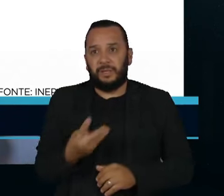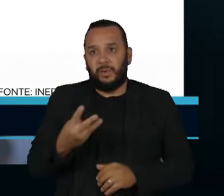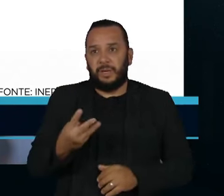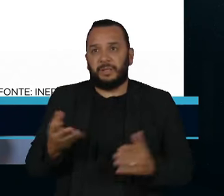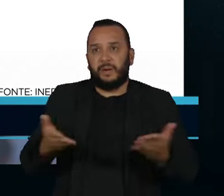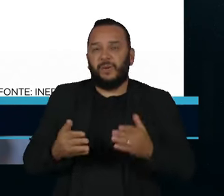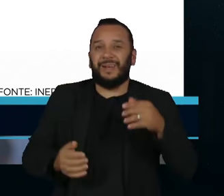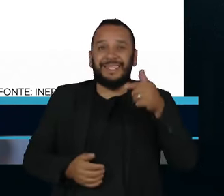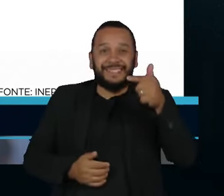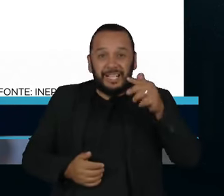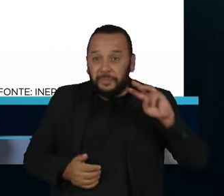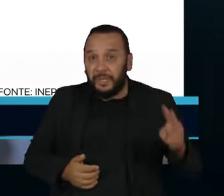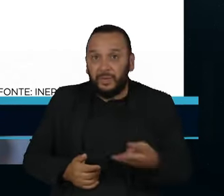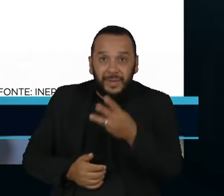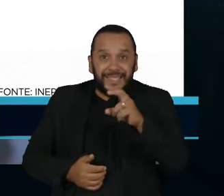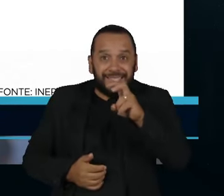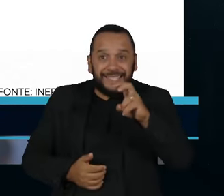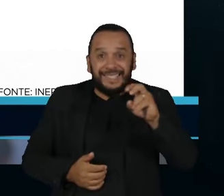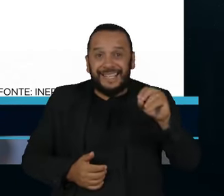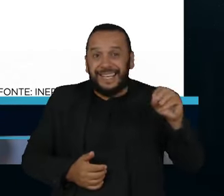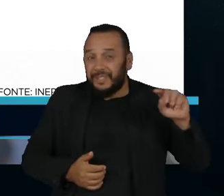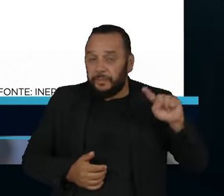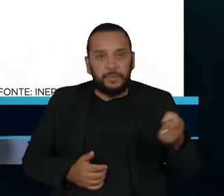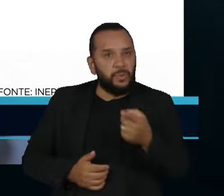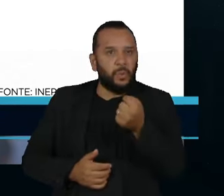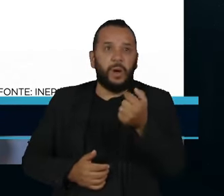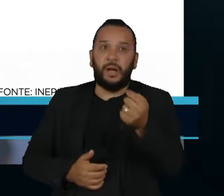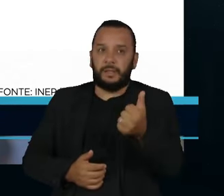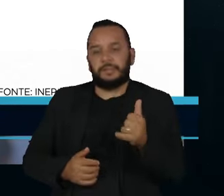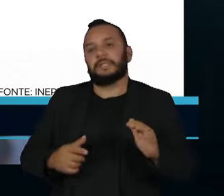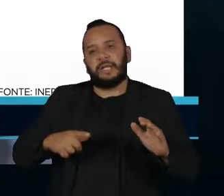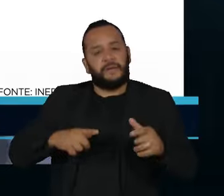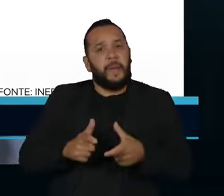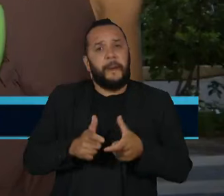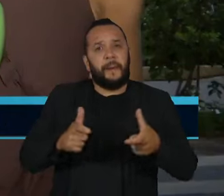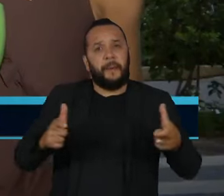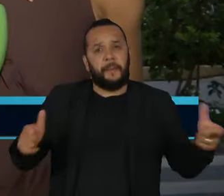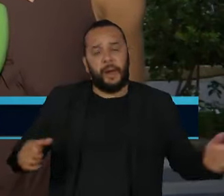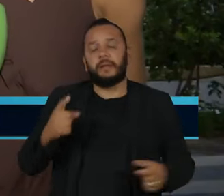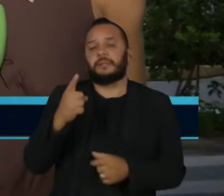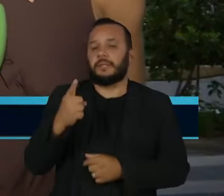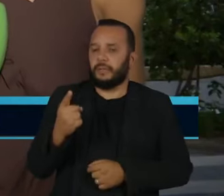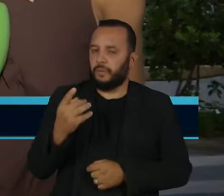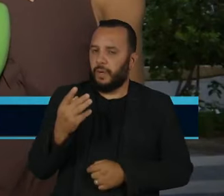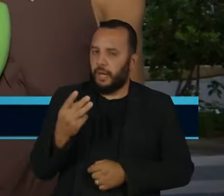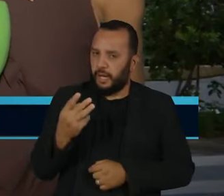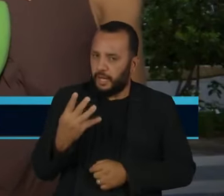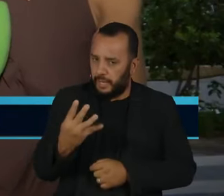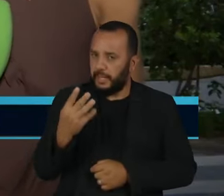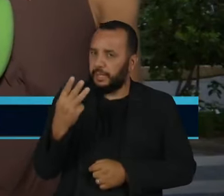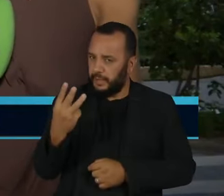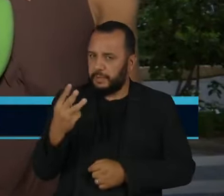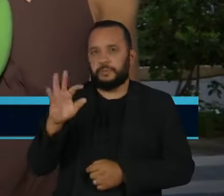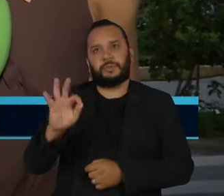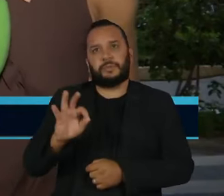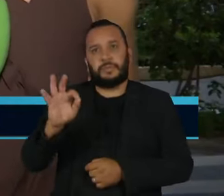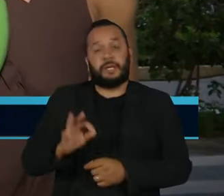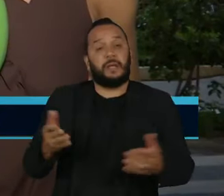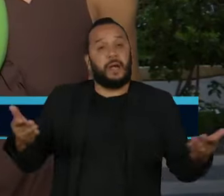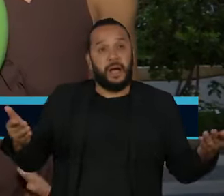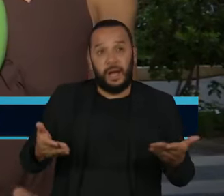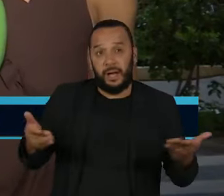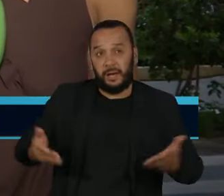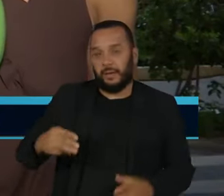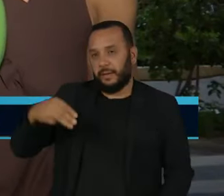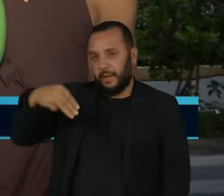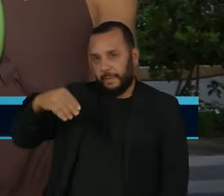7,5 crescimento de 143%. De olho nessa expansão, o Ministério da Educação